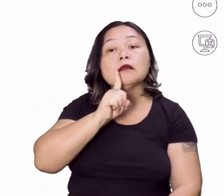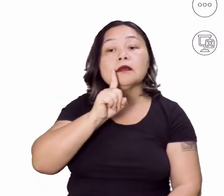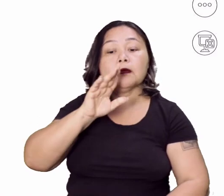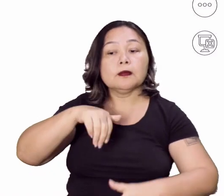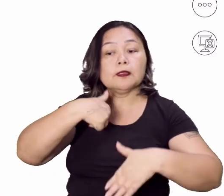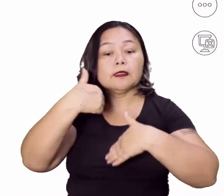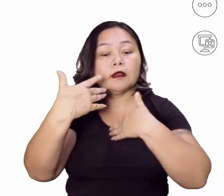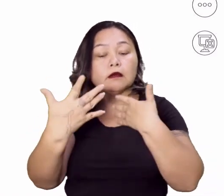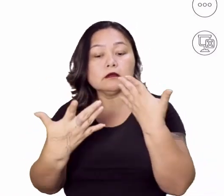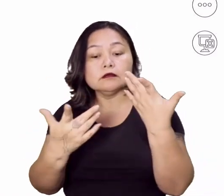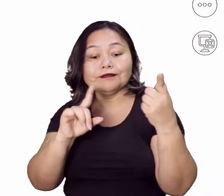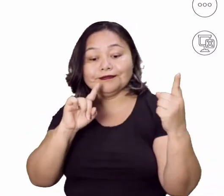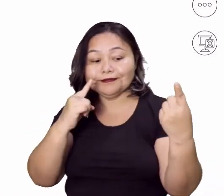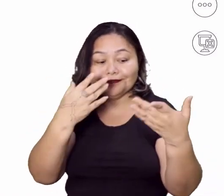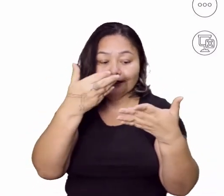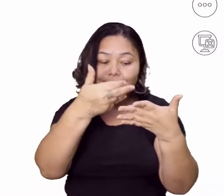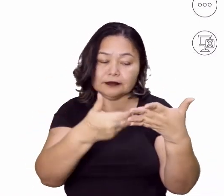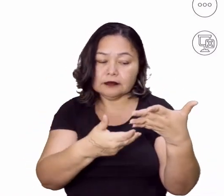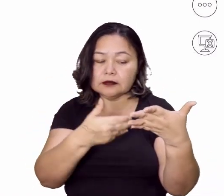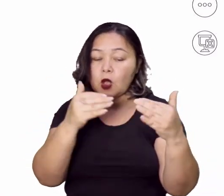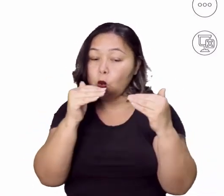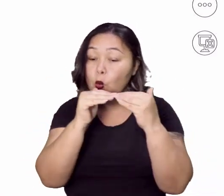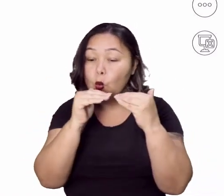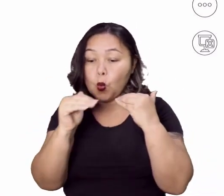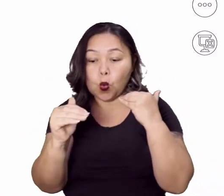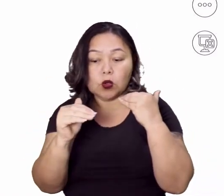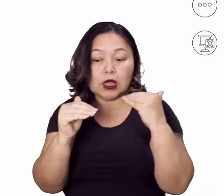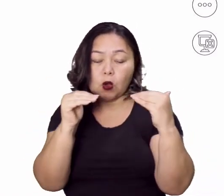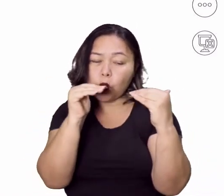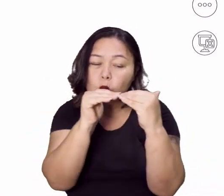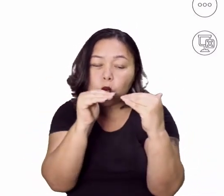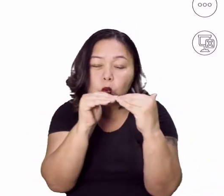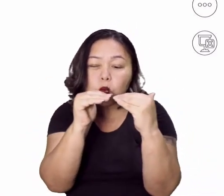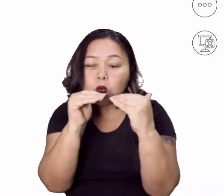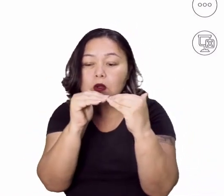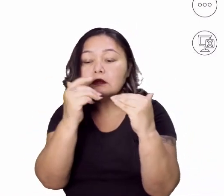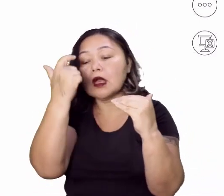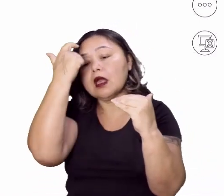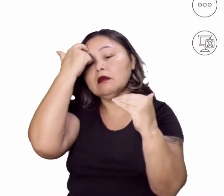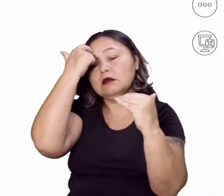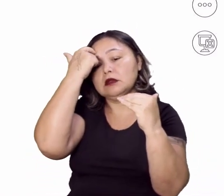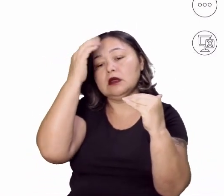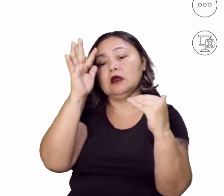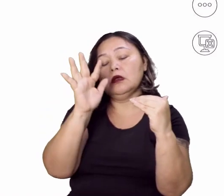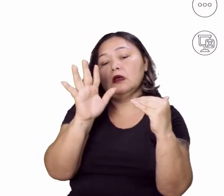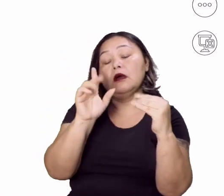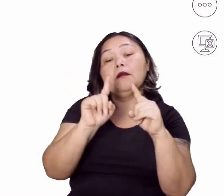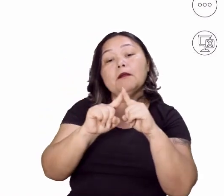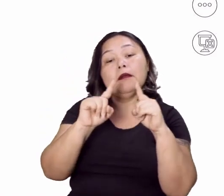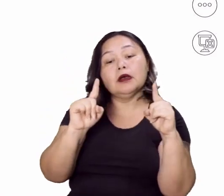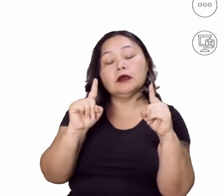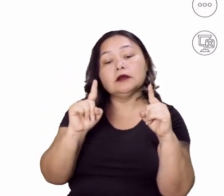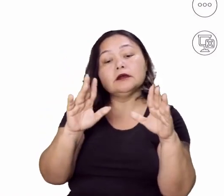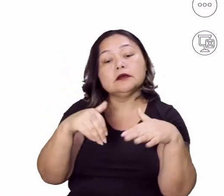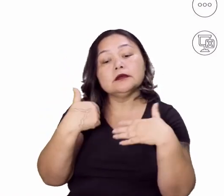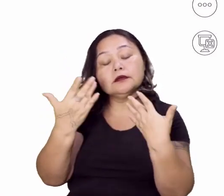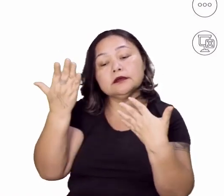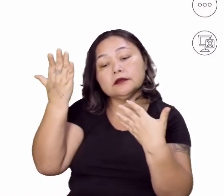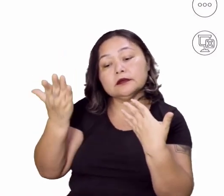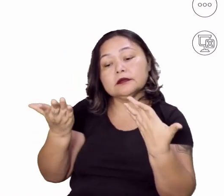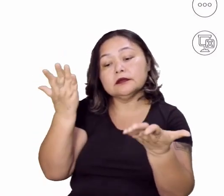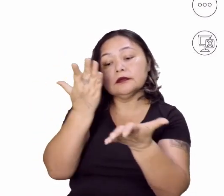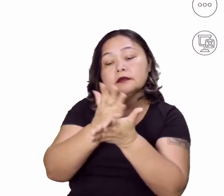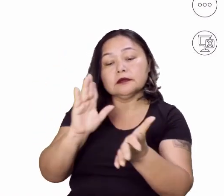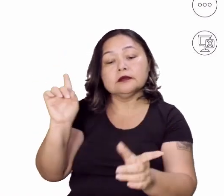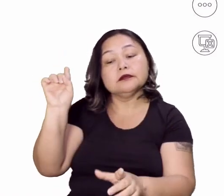que, com todas as suas contradições. Não dá para concordar com tudo que eles pensavam. Mas, enfim, foi assim que